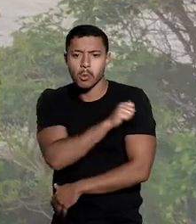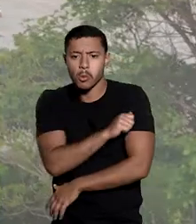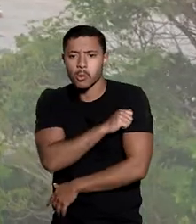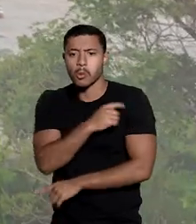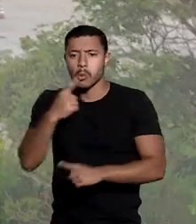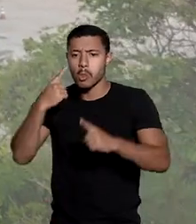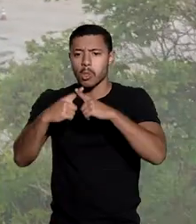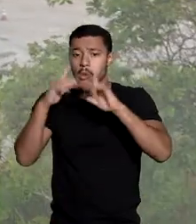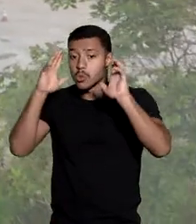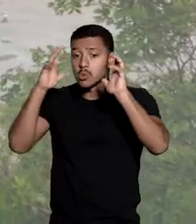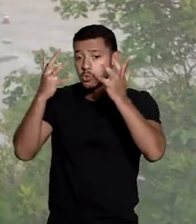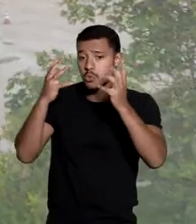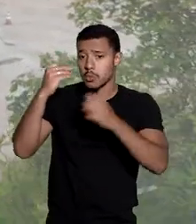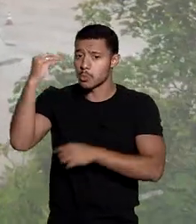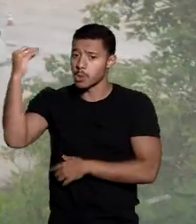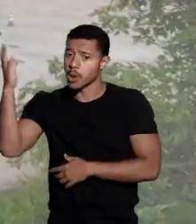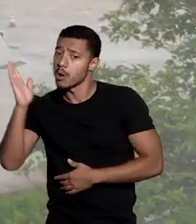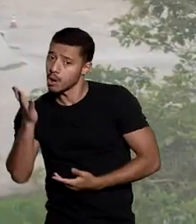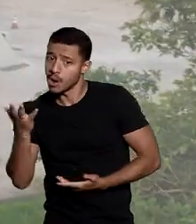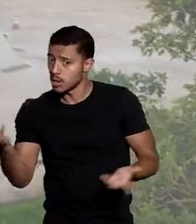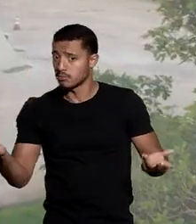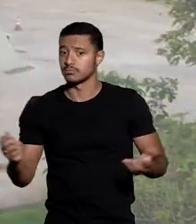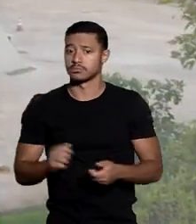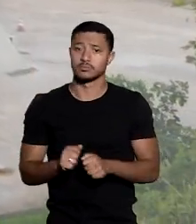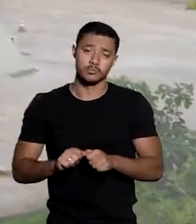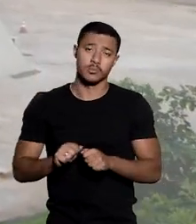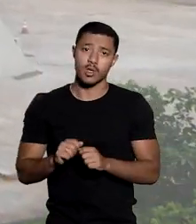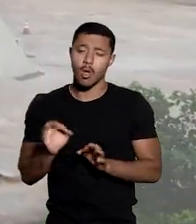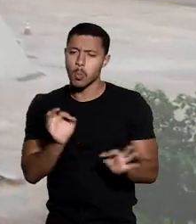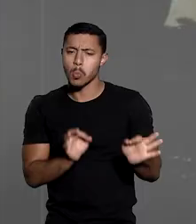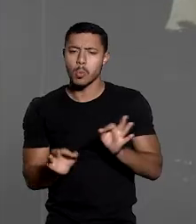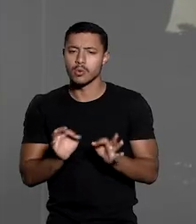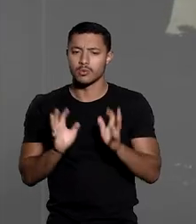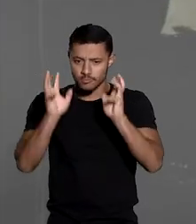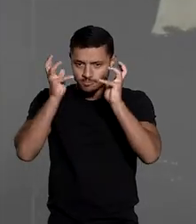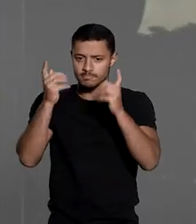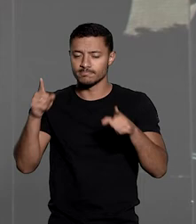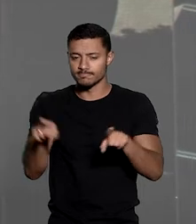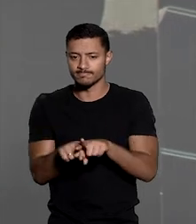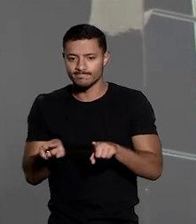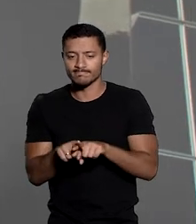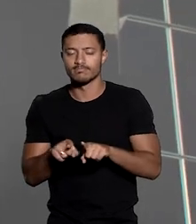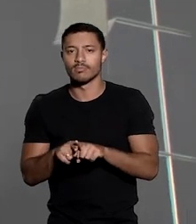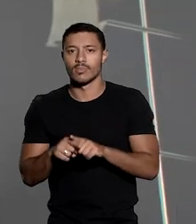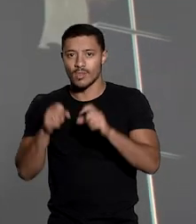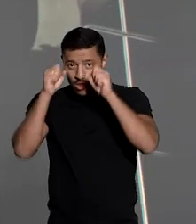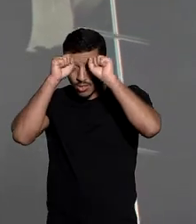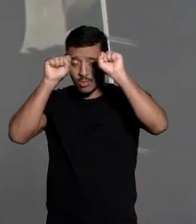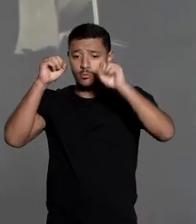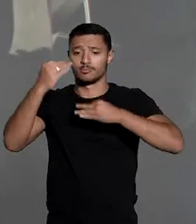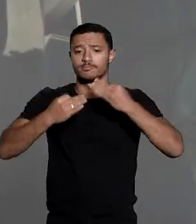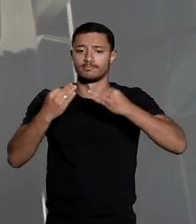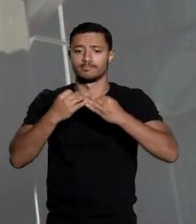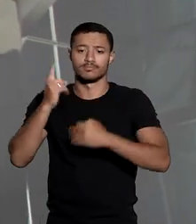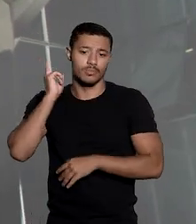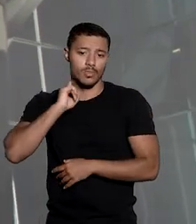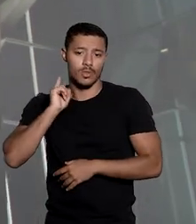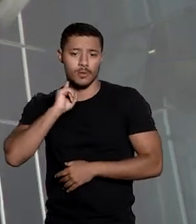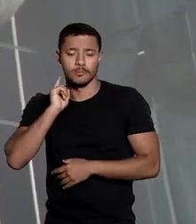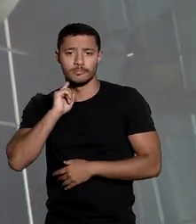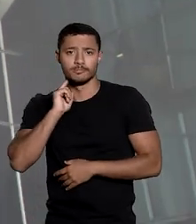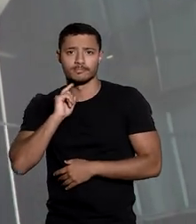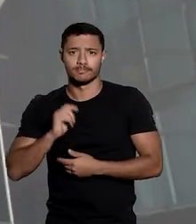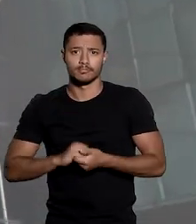depois de viajar para a cidade. A organizadora do evento também foi condenada pelo Tribunal de Justiça de Minas Gerais,